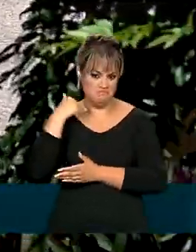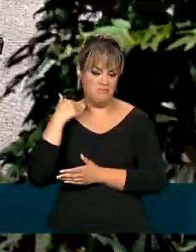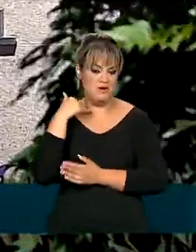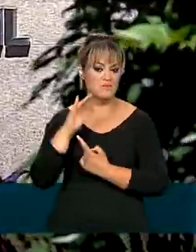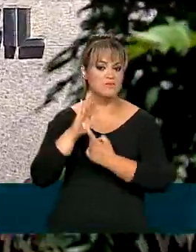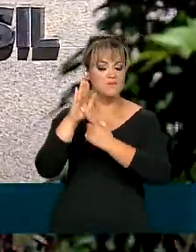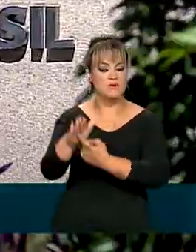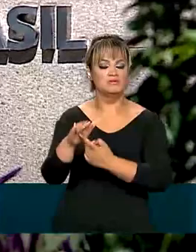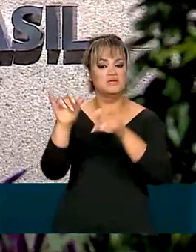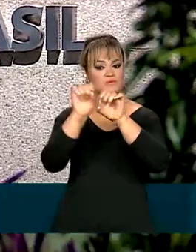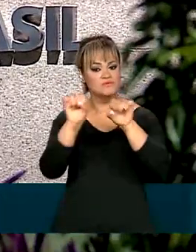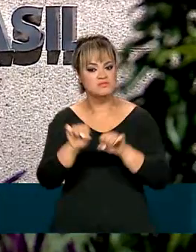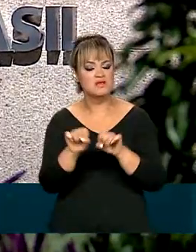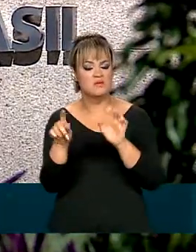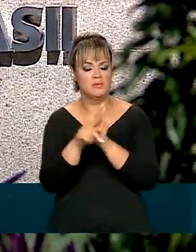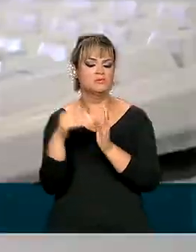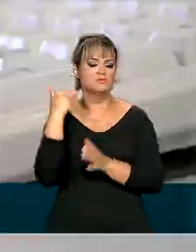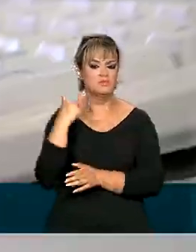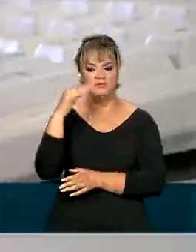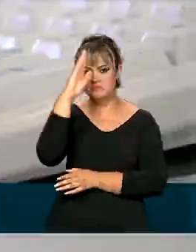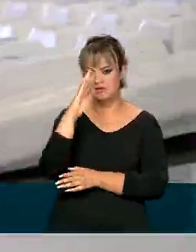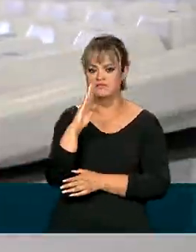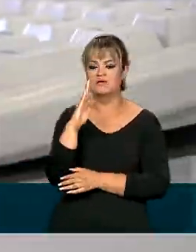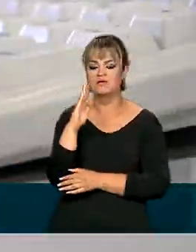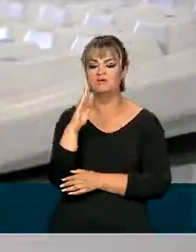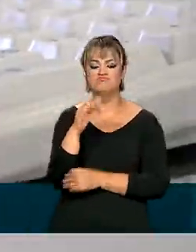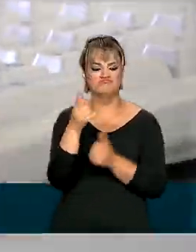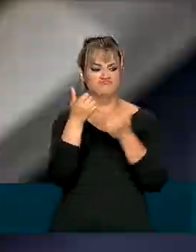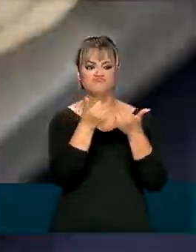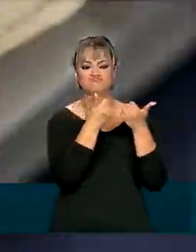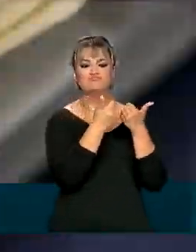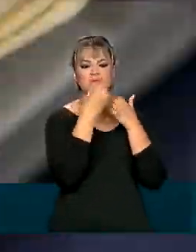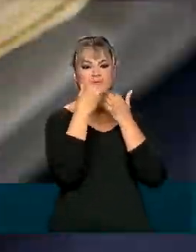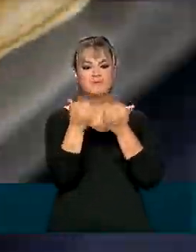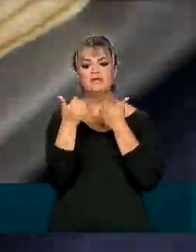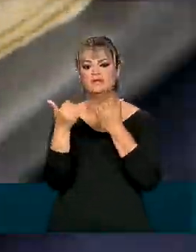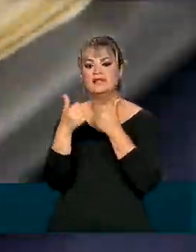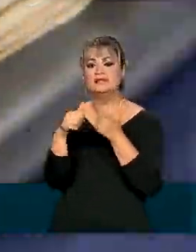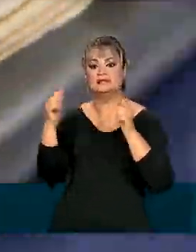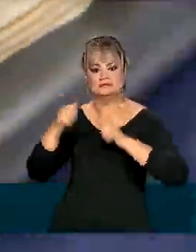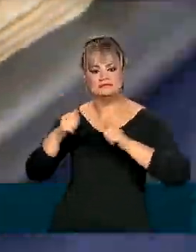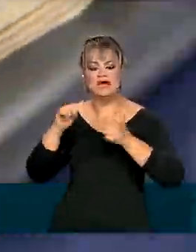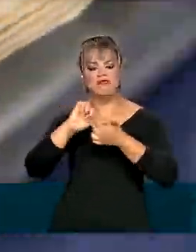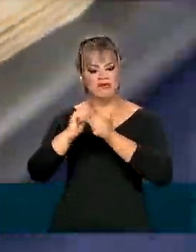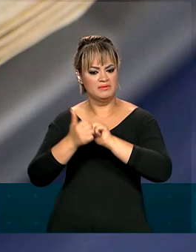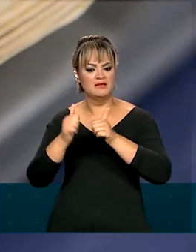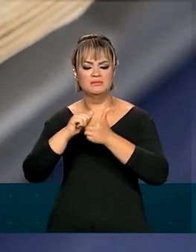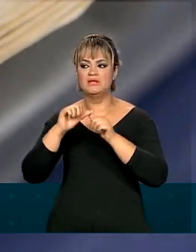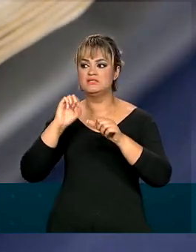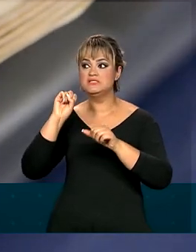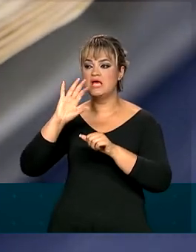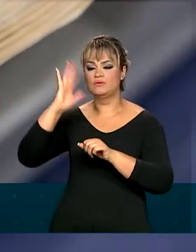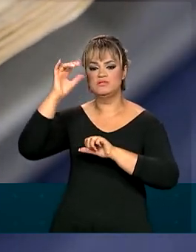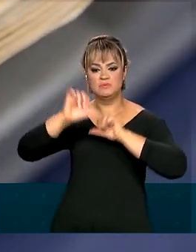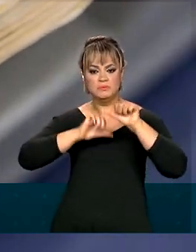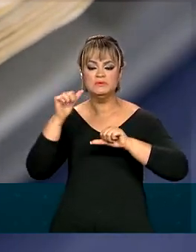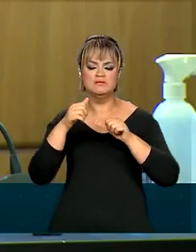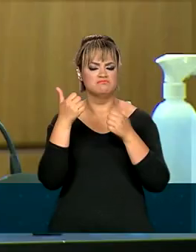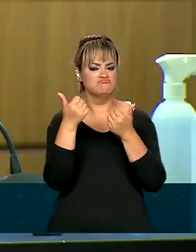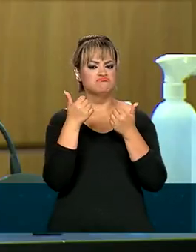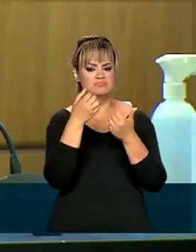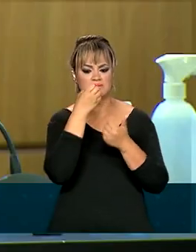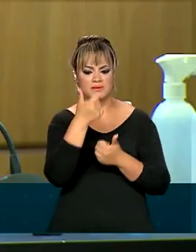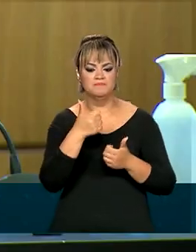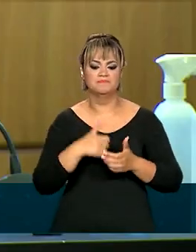mostra que o sistema bancário brasileiro tem liquidez e condições de se adequar às mudanças de mercado.